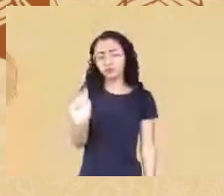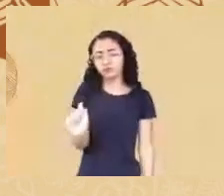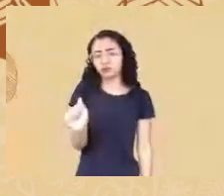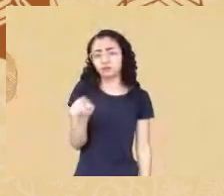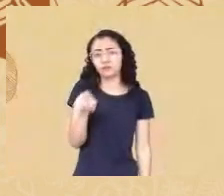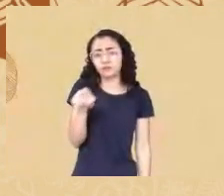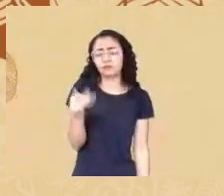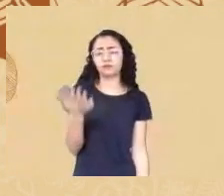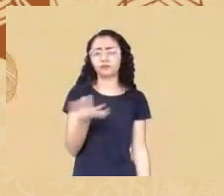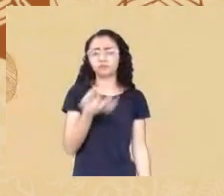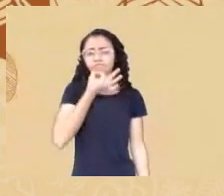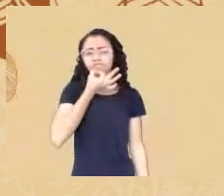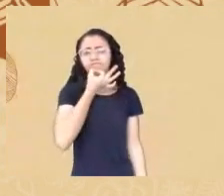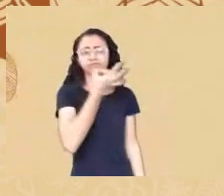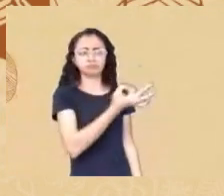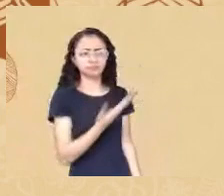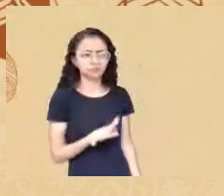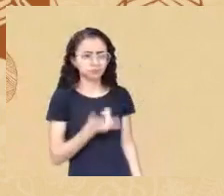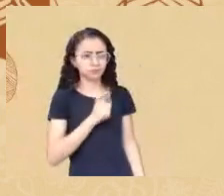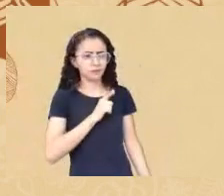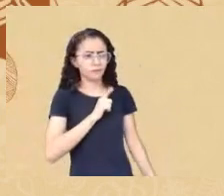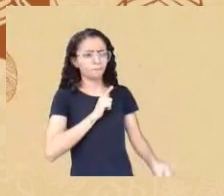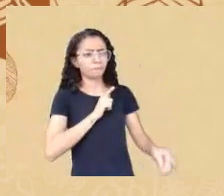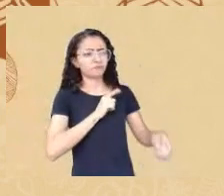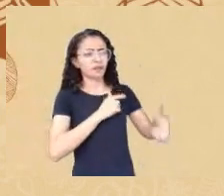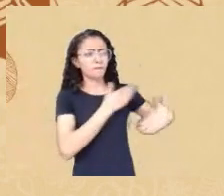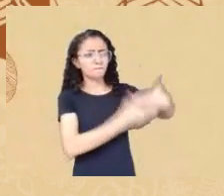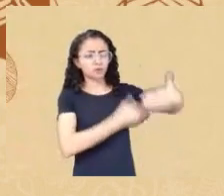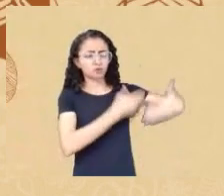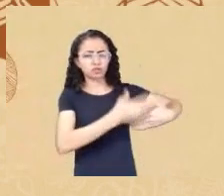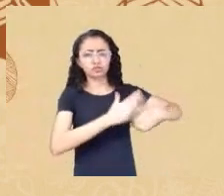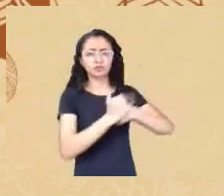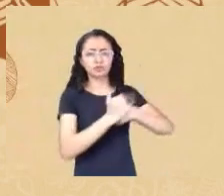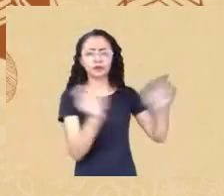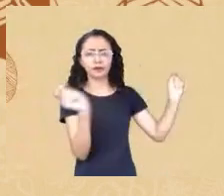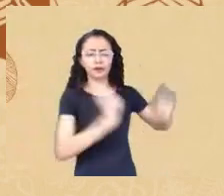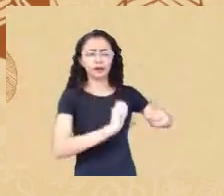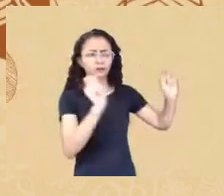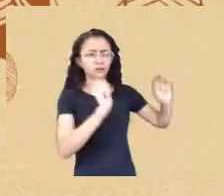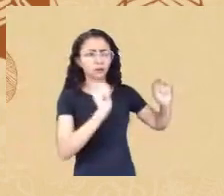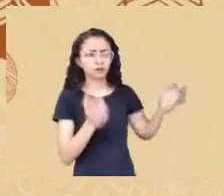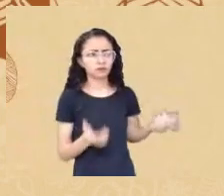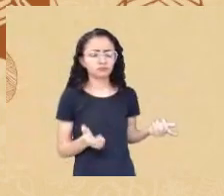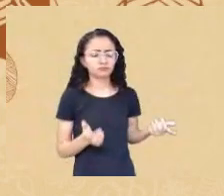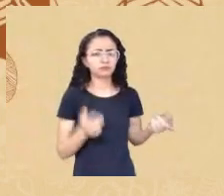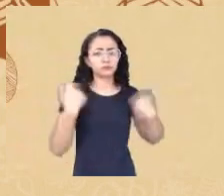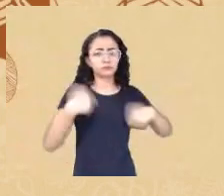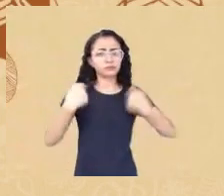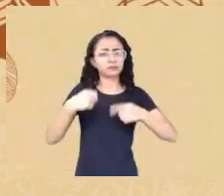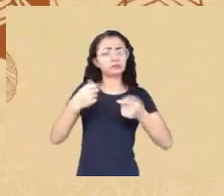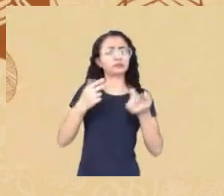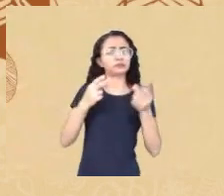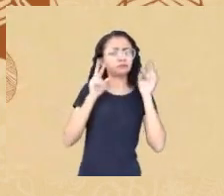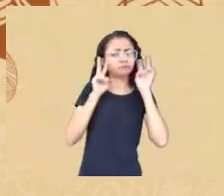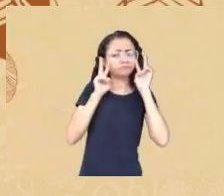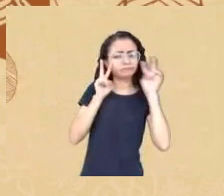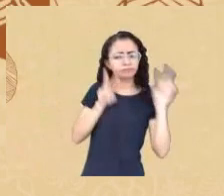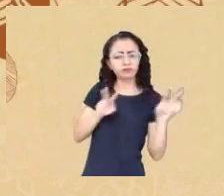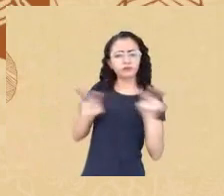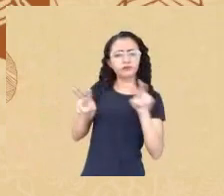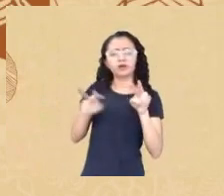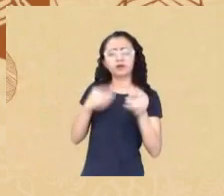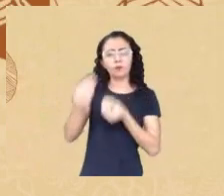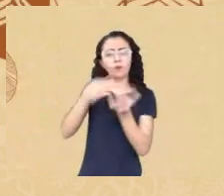que sejam utilizados procedimentos mais adequados nós precisamos lançar olhar para os nossos veículos de publicação e